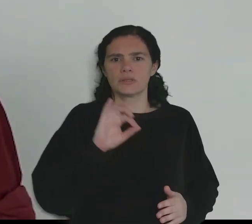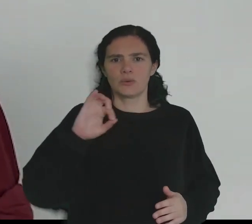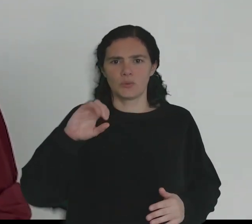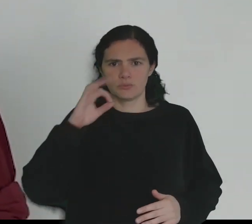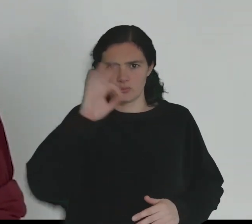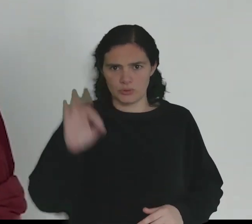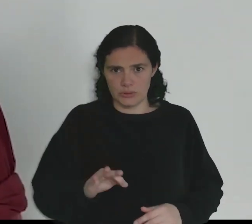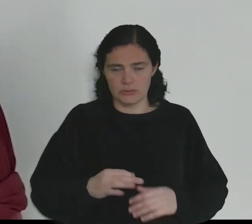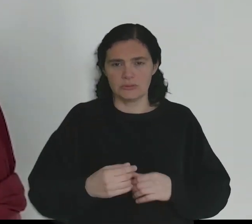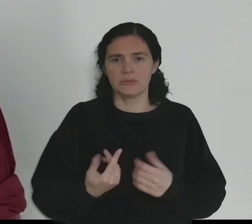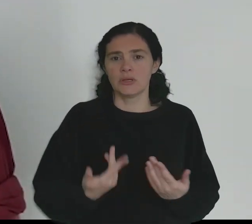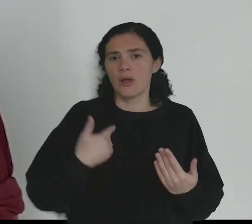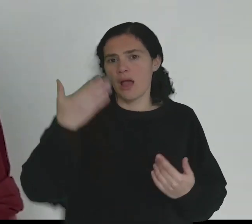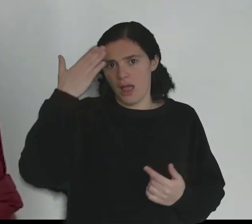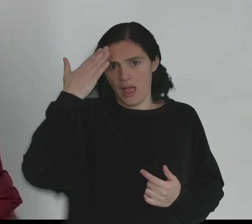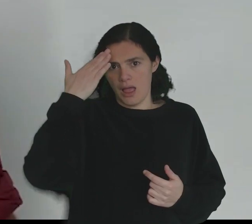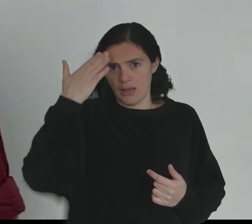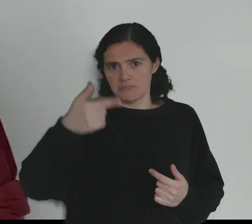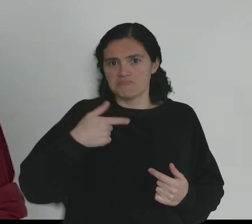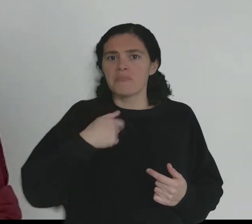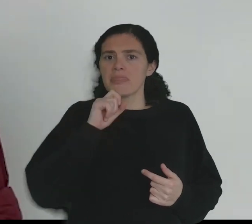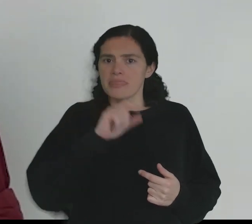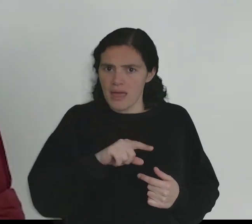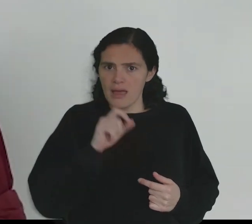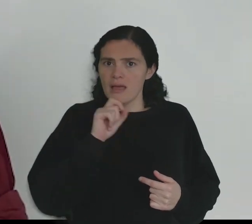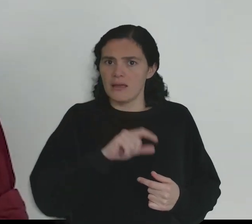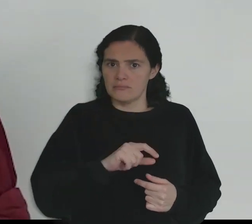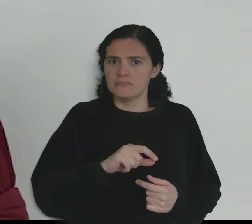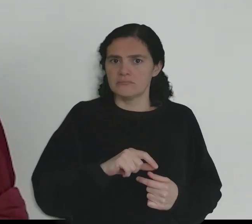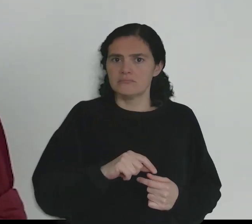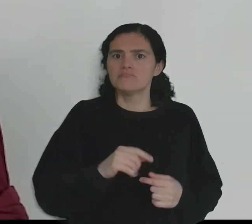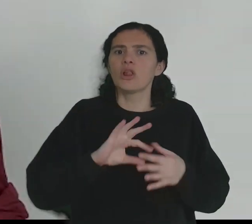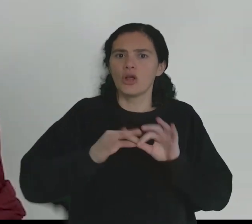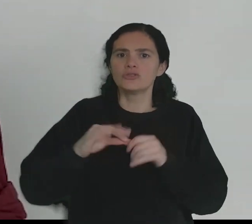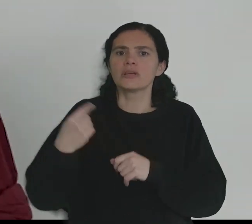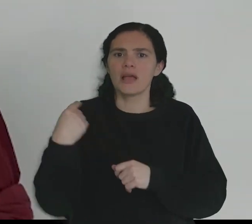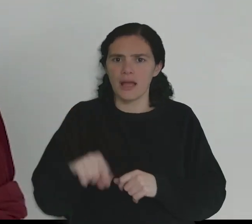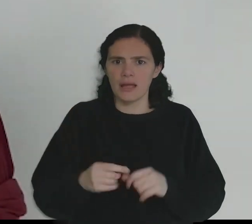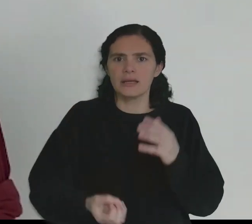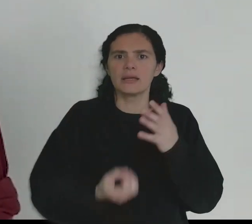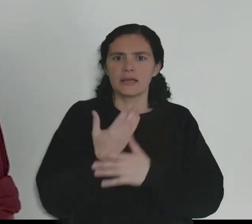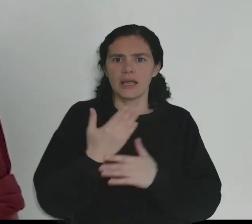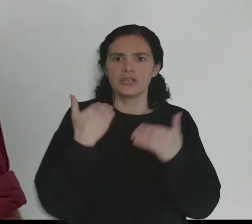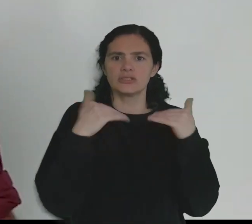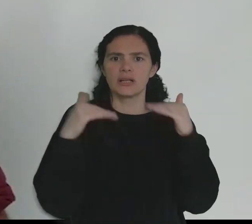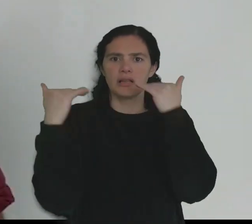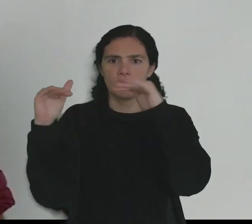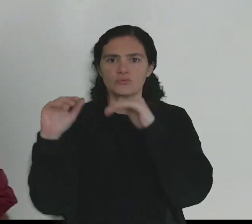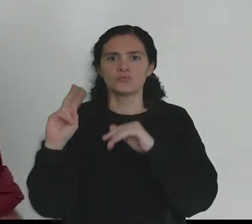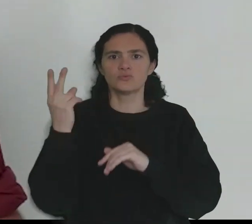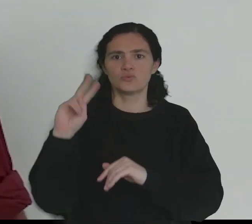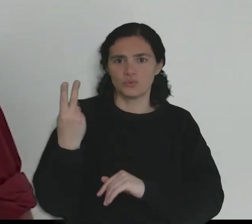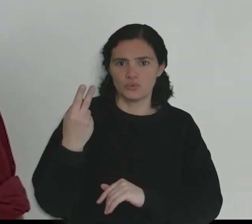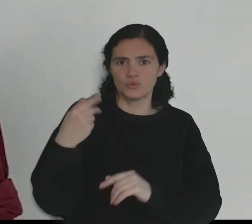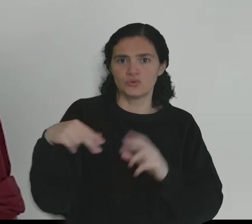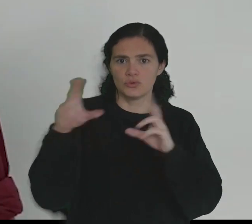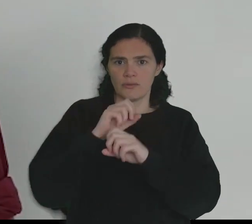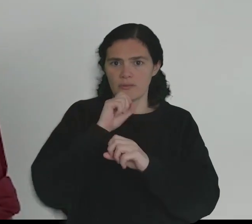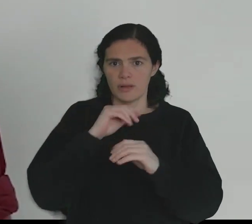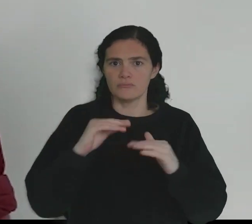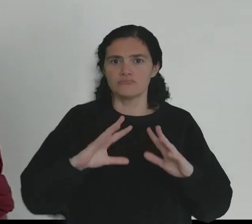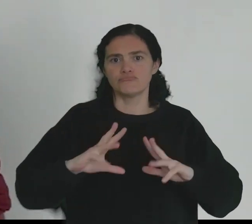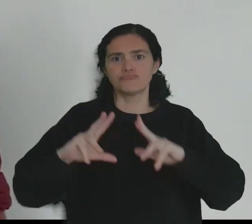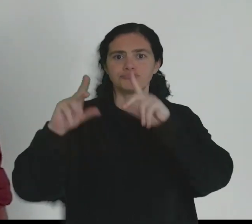48%. Julgo que há espaço e que faria sentido criar dois novos escalões para aumentar a